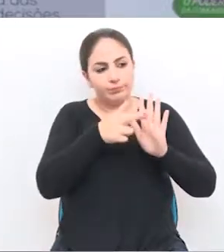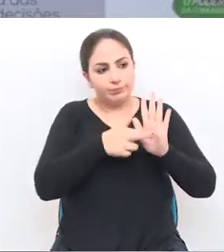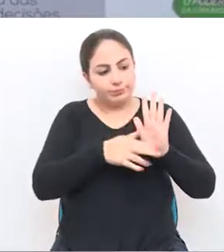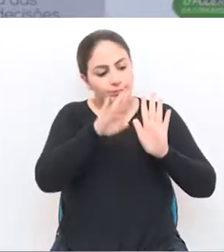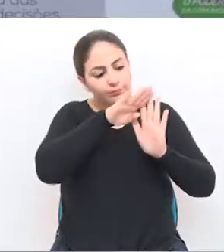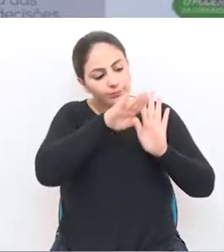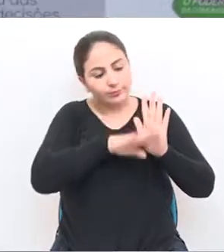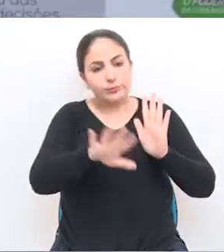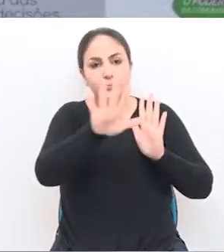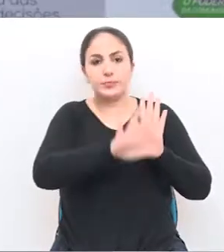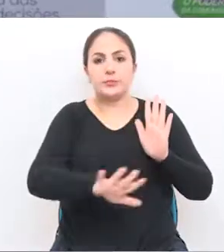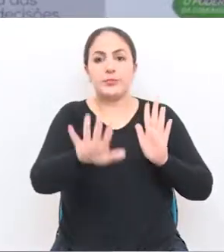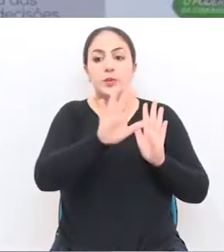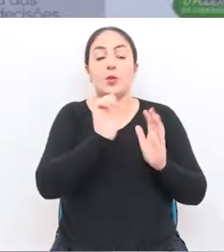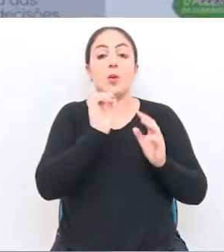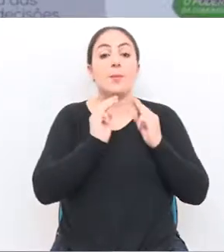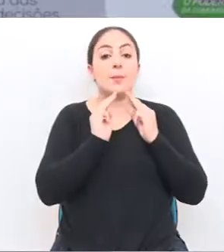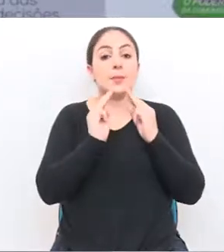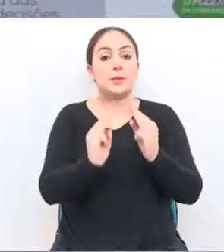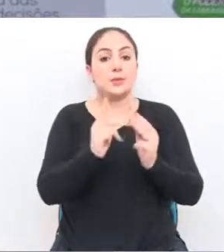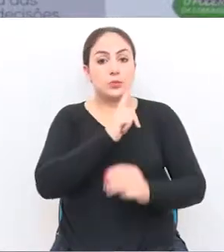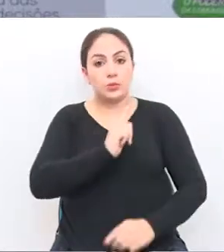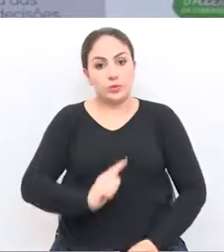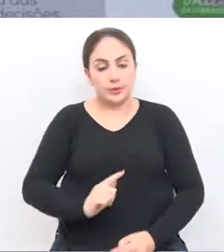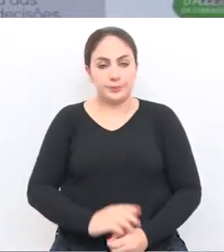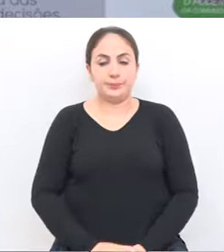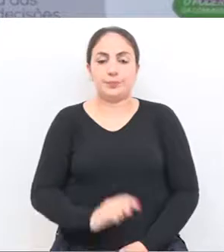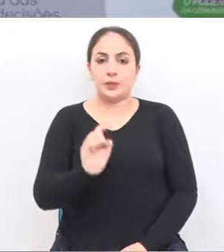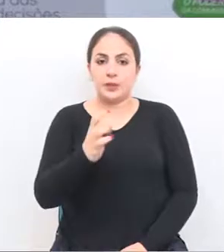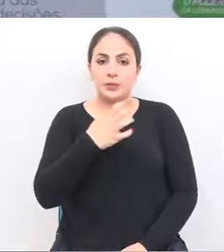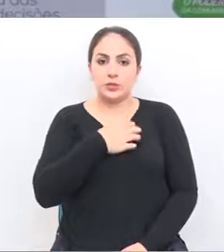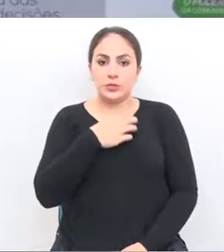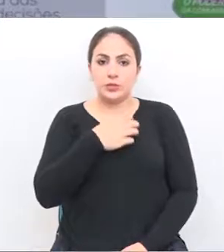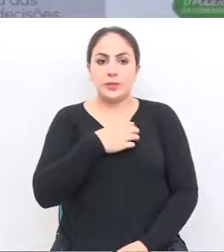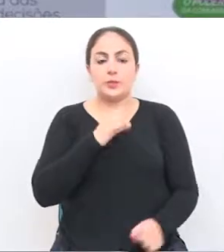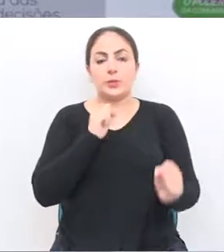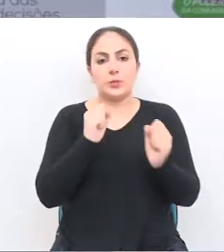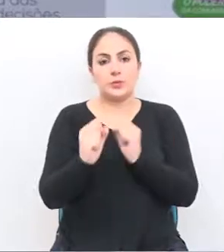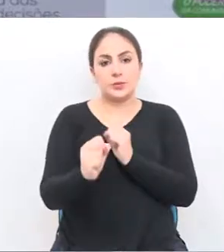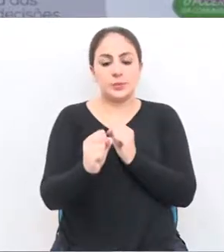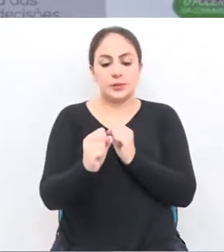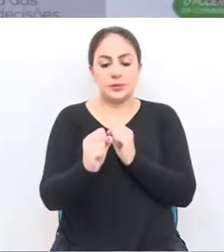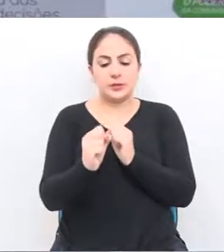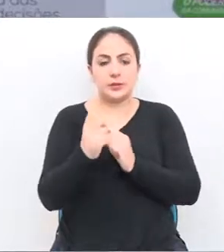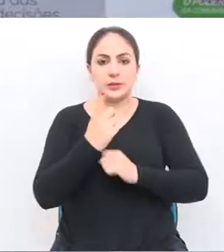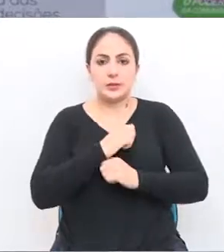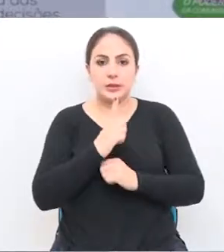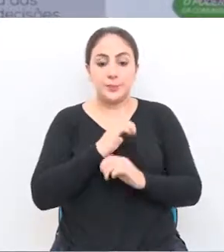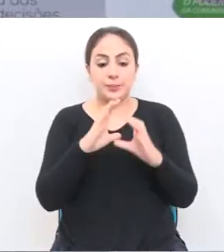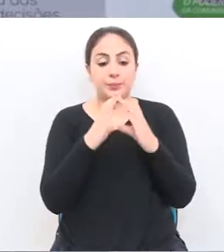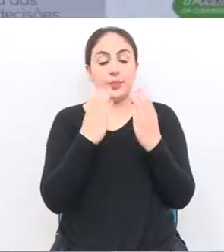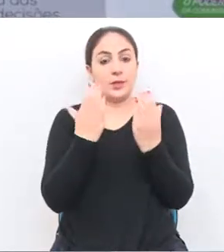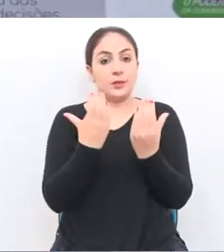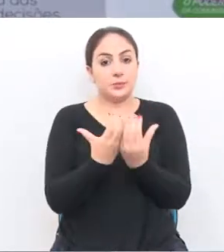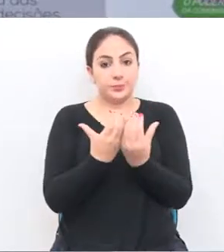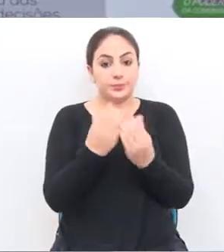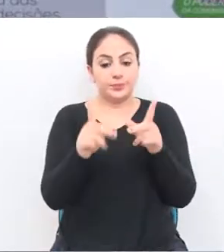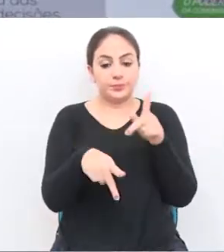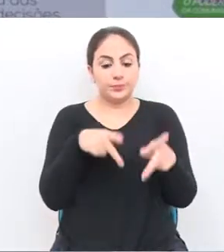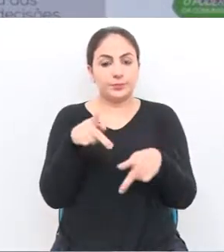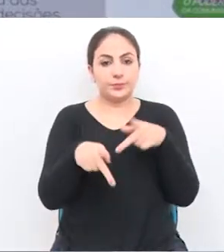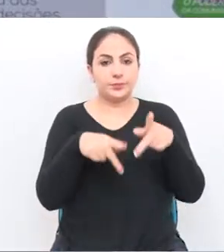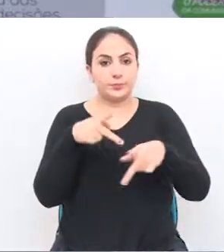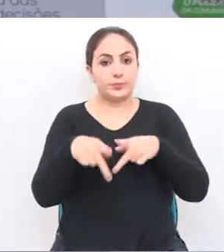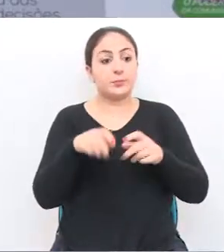um panorama geral do que vão ser as metas do seu governo. Desta forma, vai possibilitar a comunidade, a